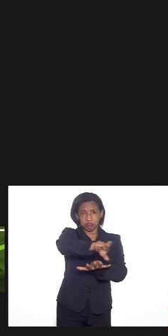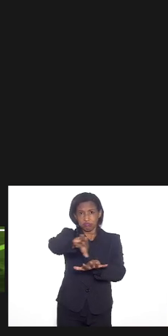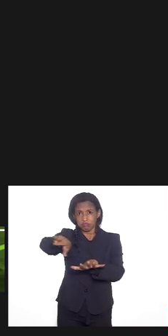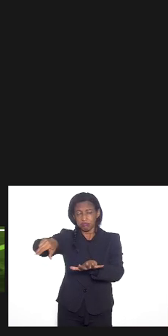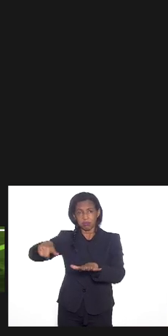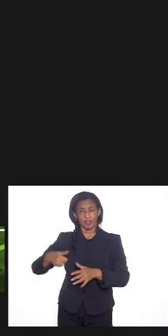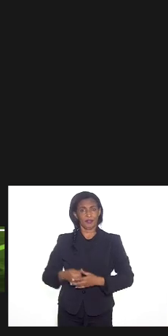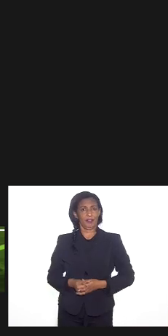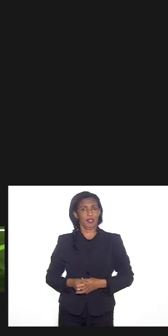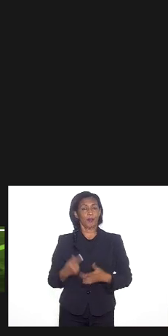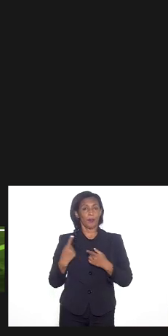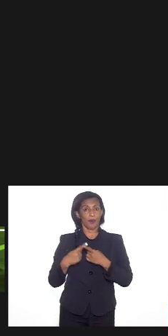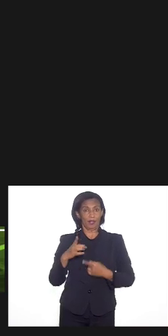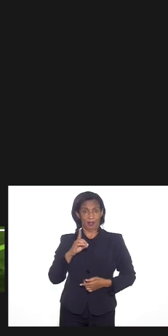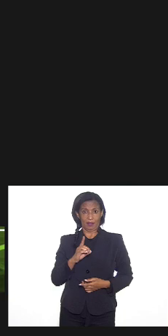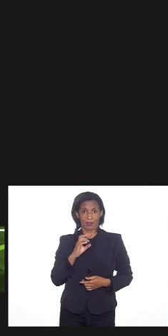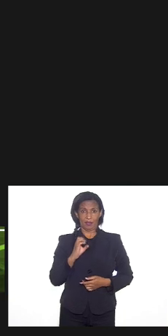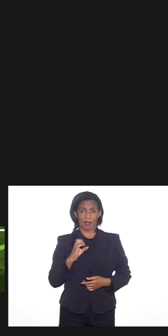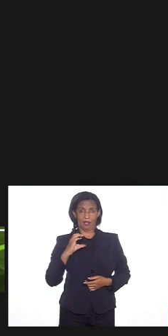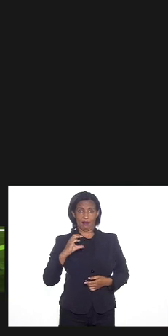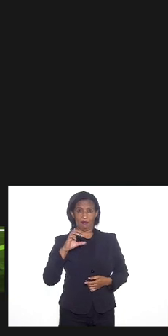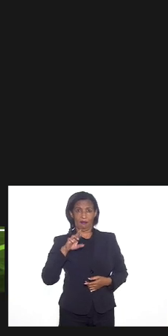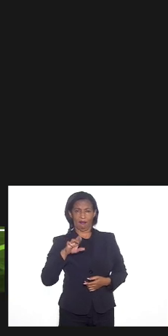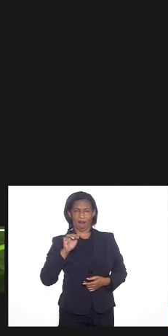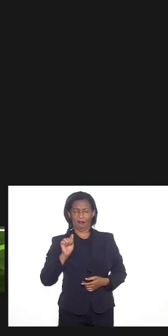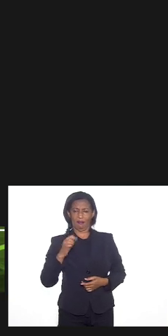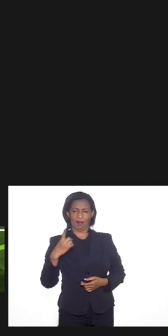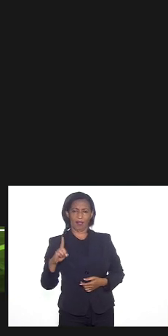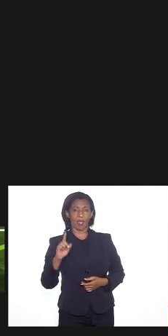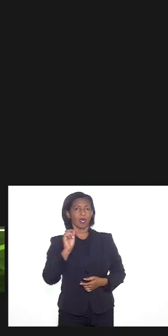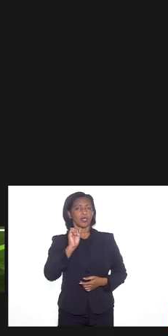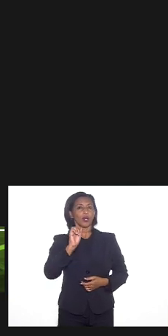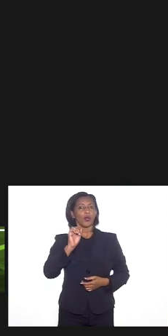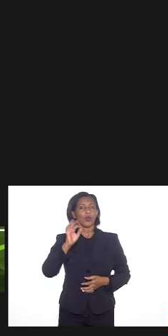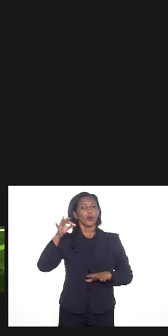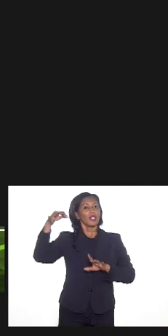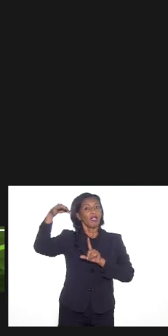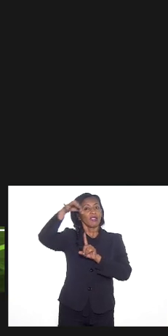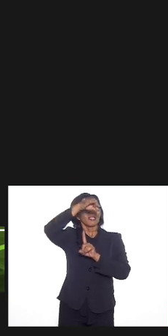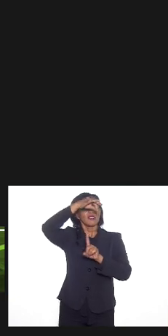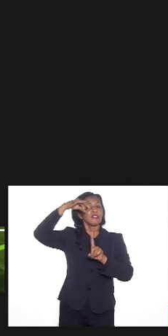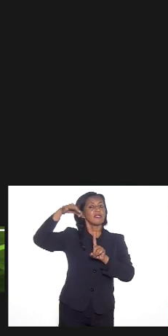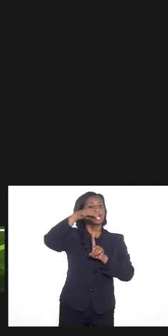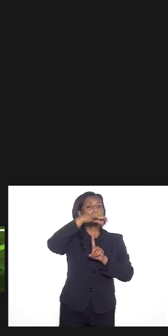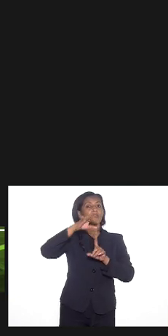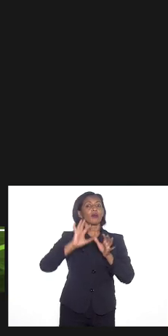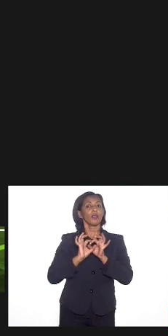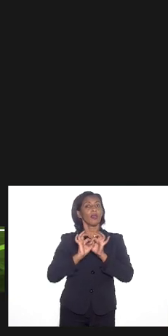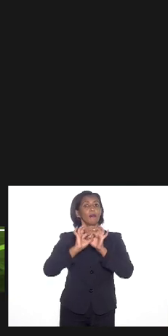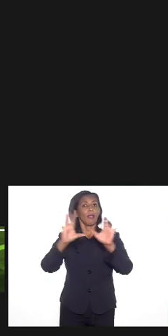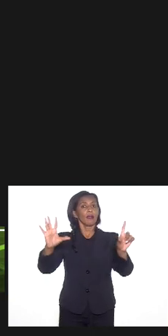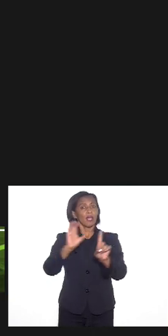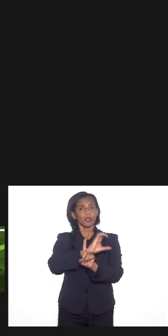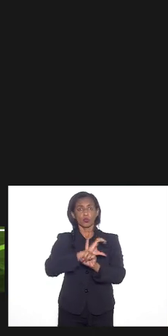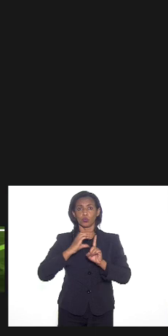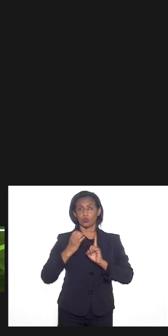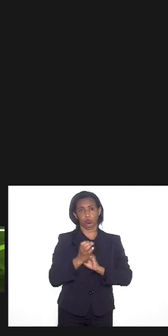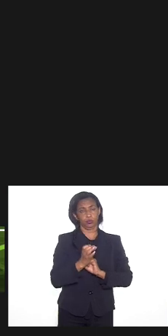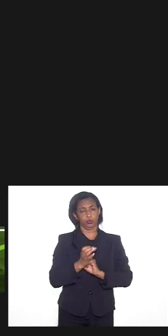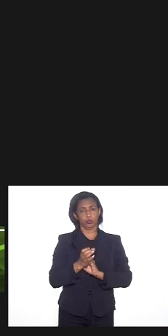porque a Decrade ela o que é sagrado pra nós é a liberdade de culto então